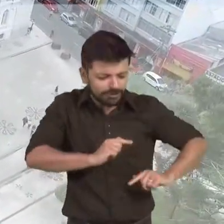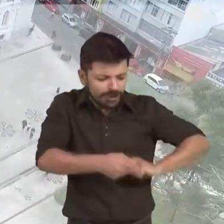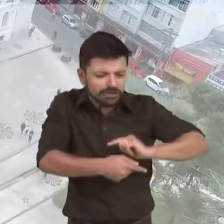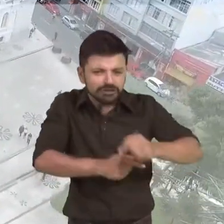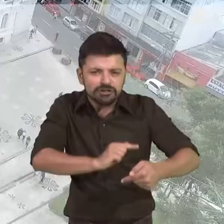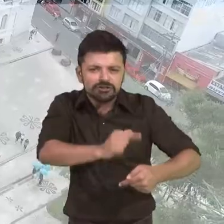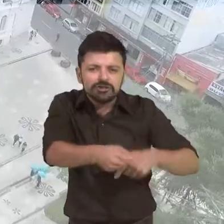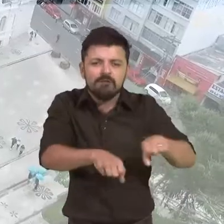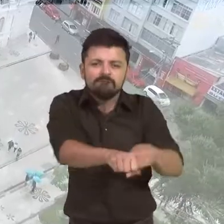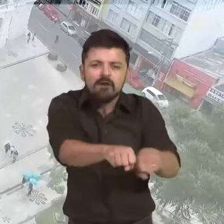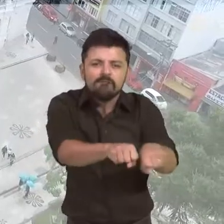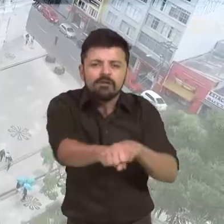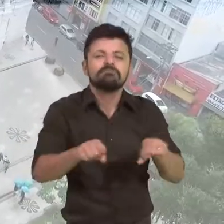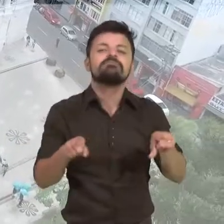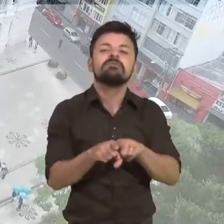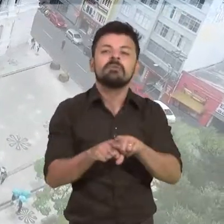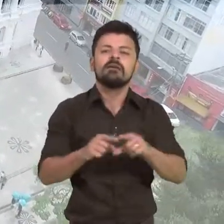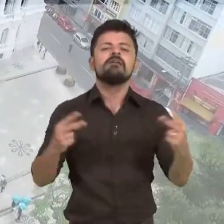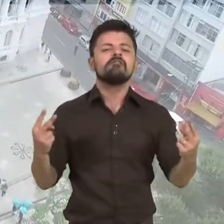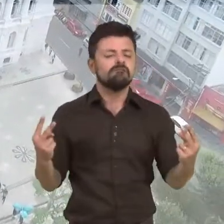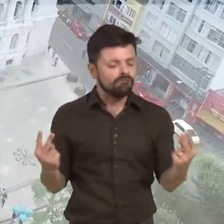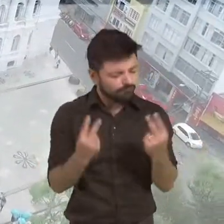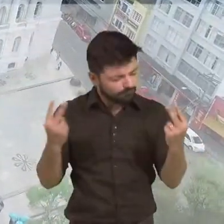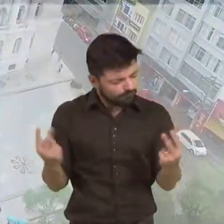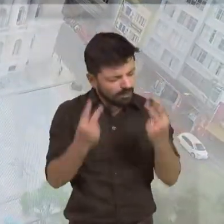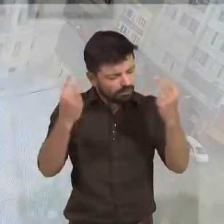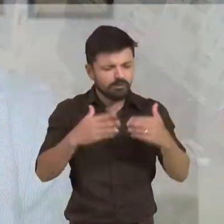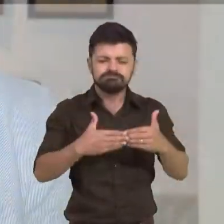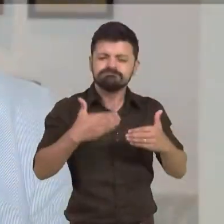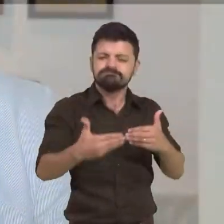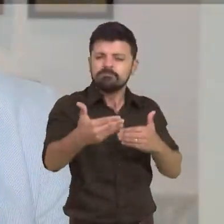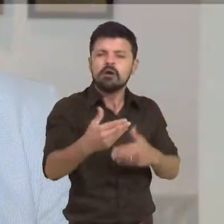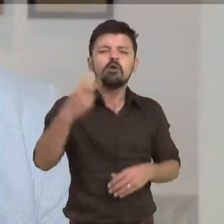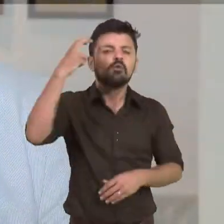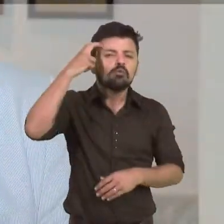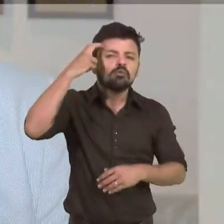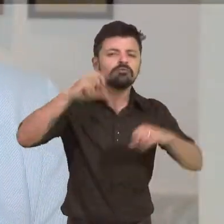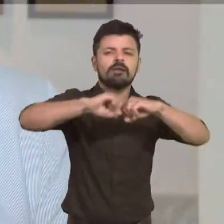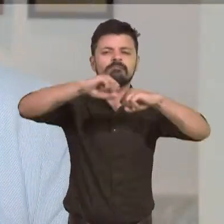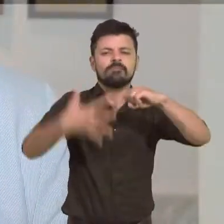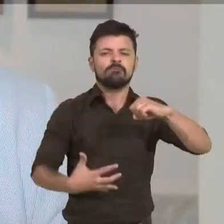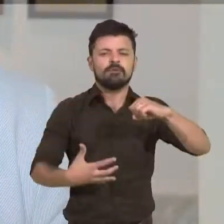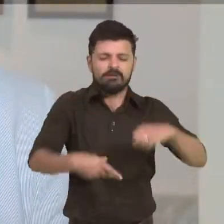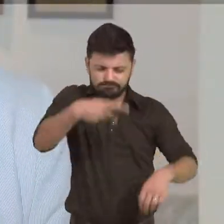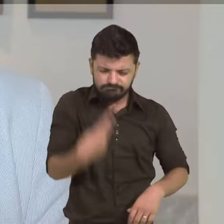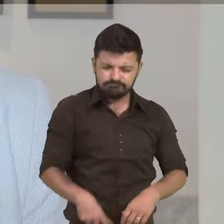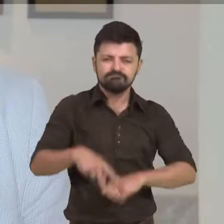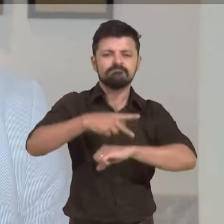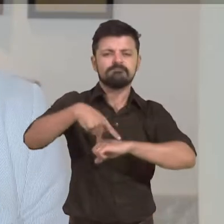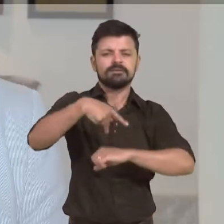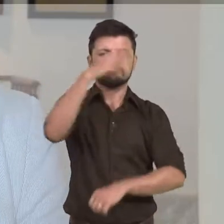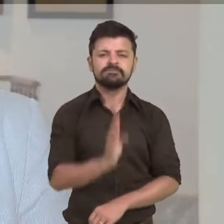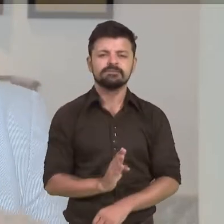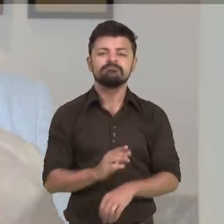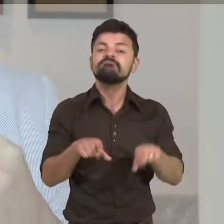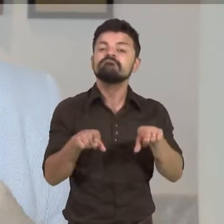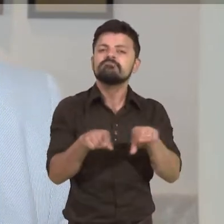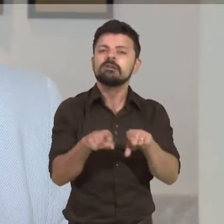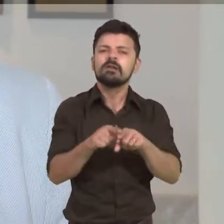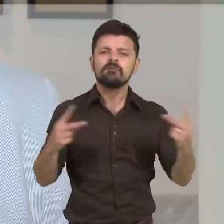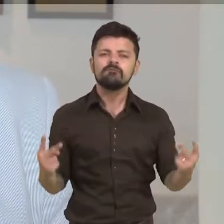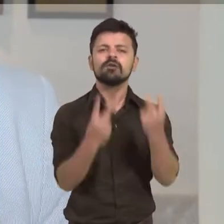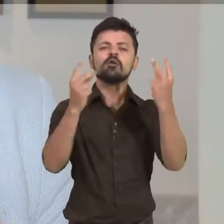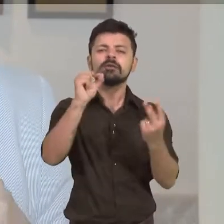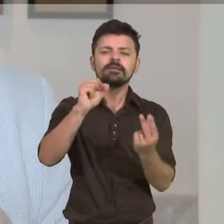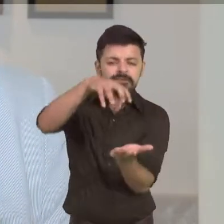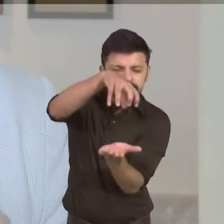gerações. O fato de valorizarmos crescentemente uma cultura democrática no nosso país, bem como valorizarmos